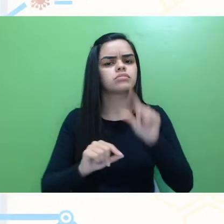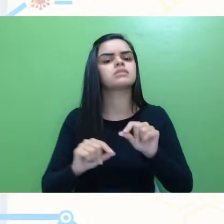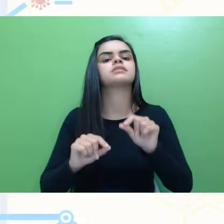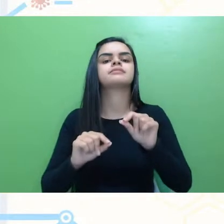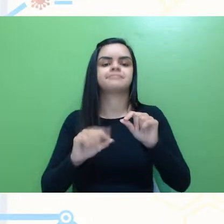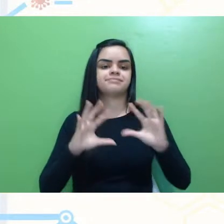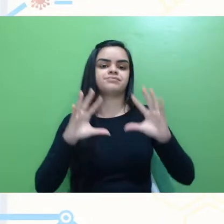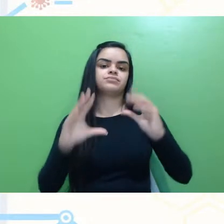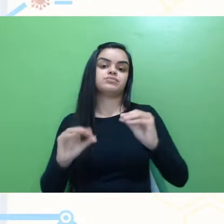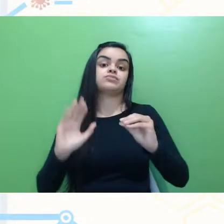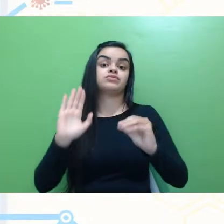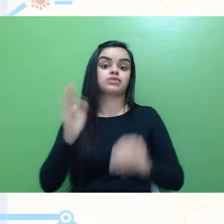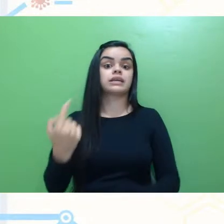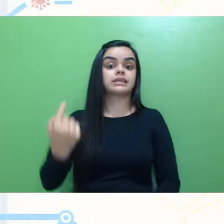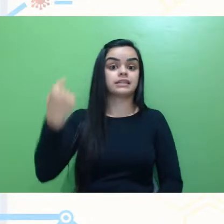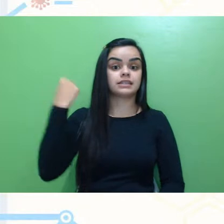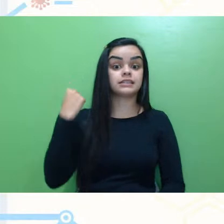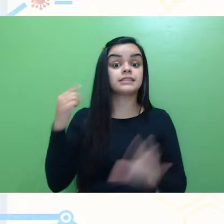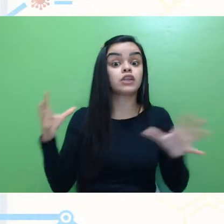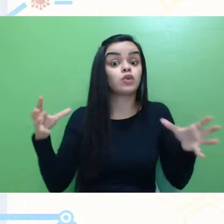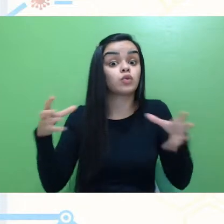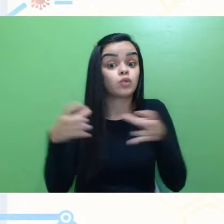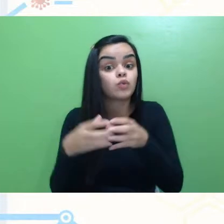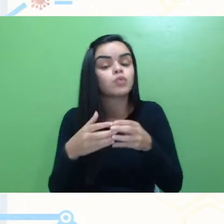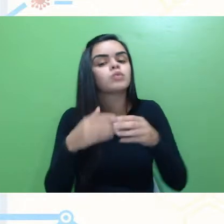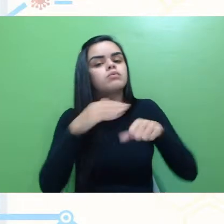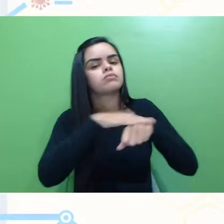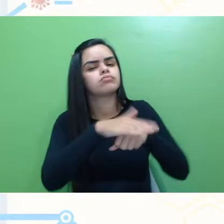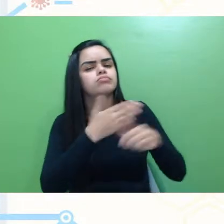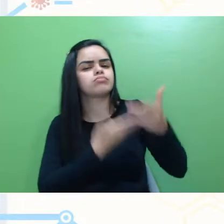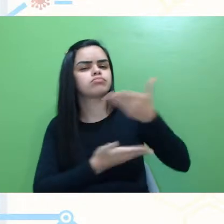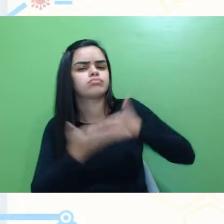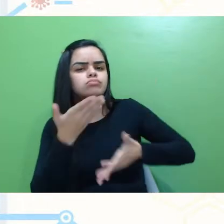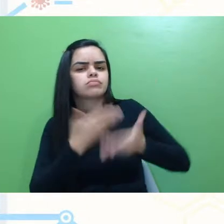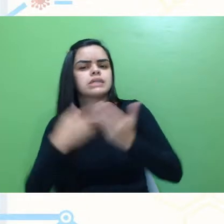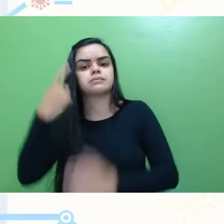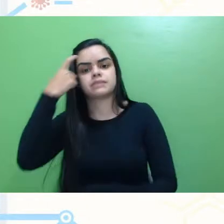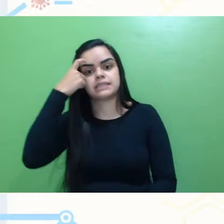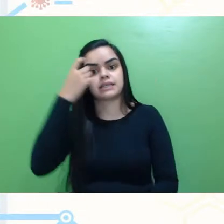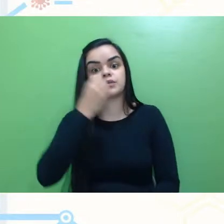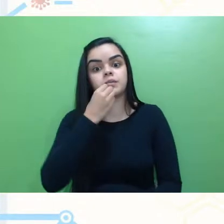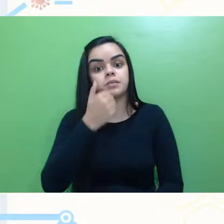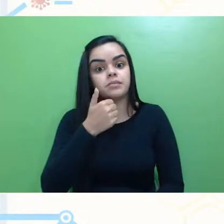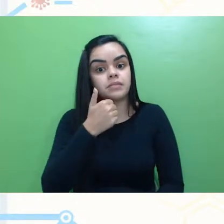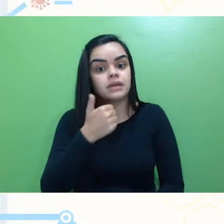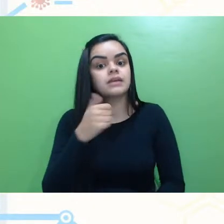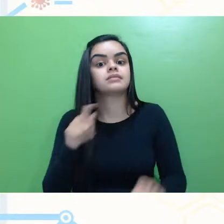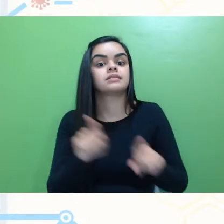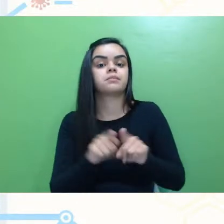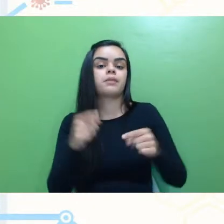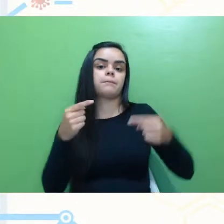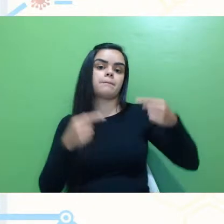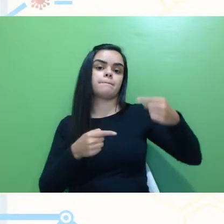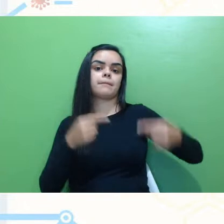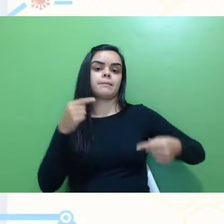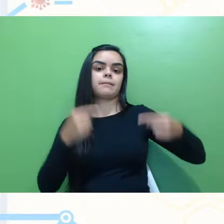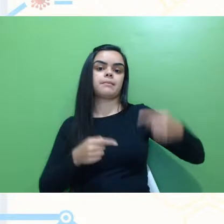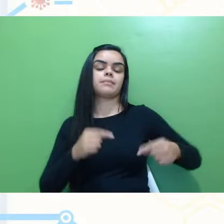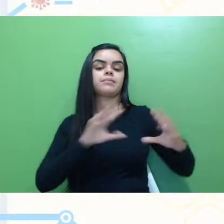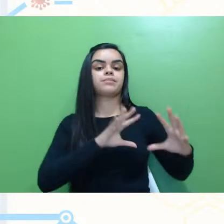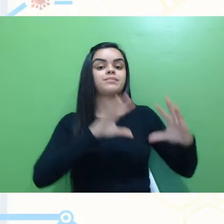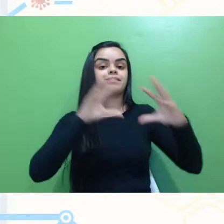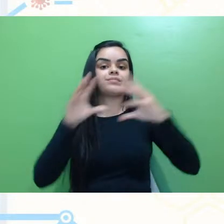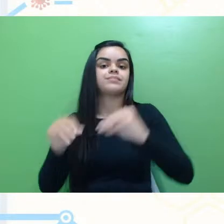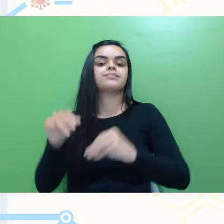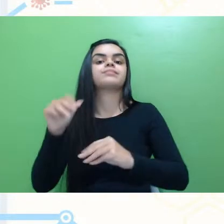tudo que fizemos até aqui, coletiva, né, e muito bem pensada, muito bem debatida por todos e